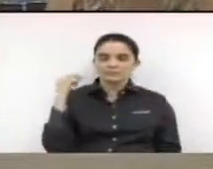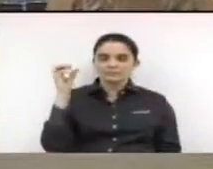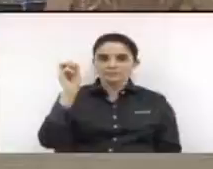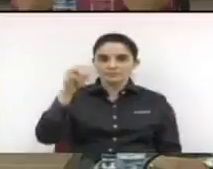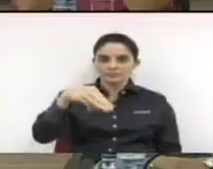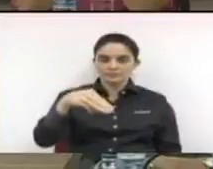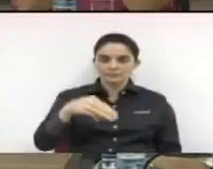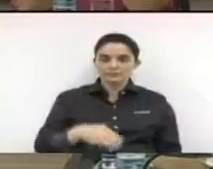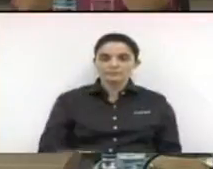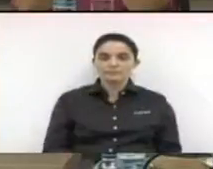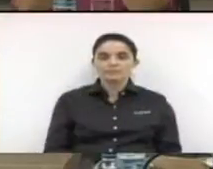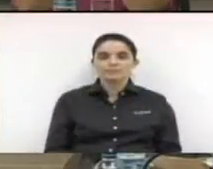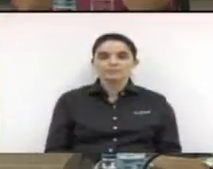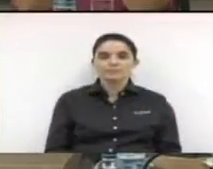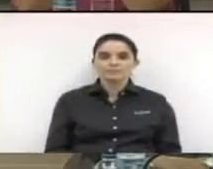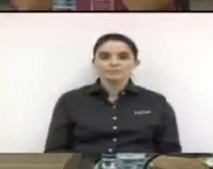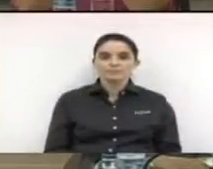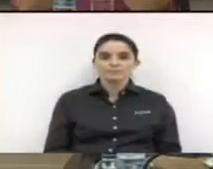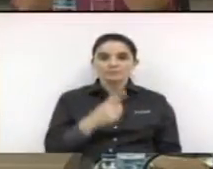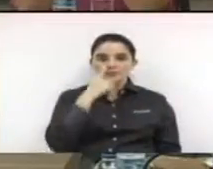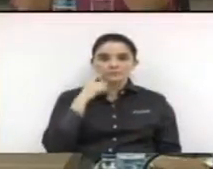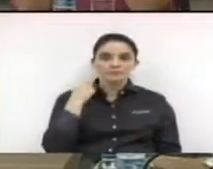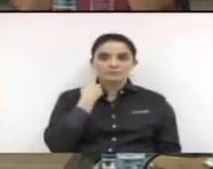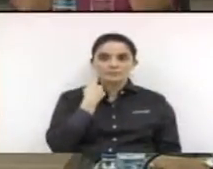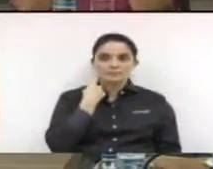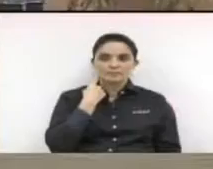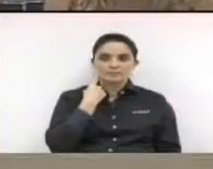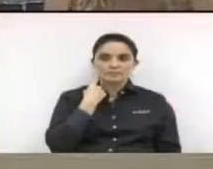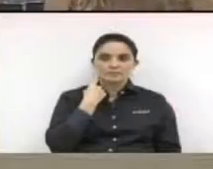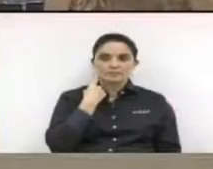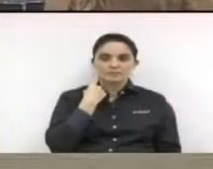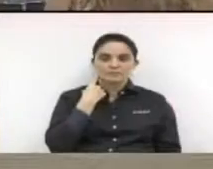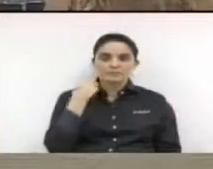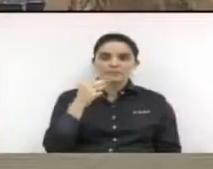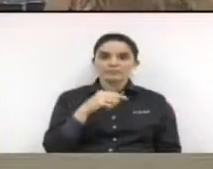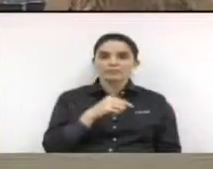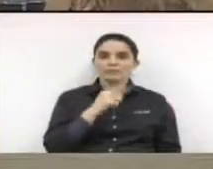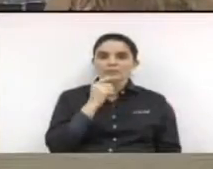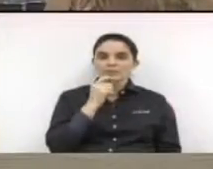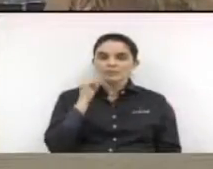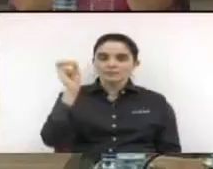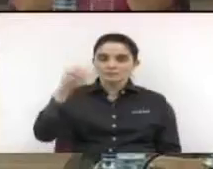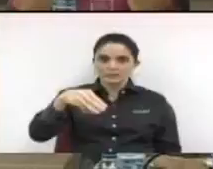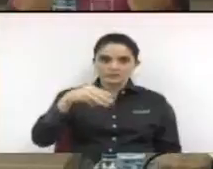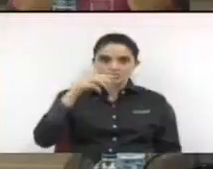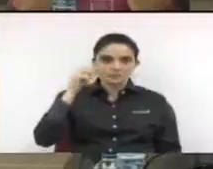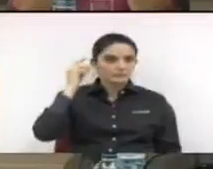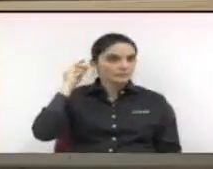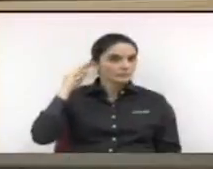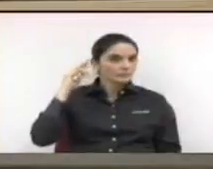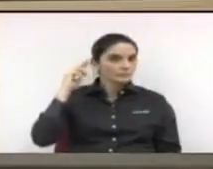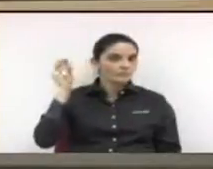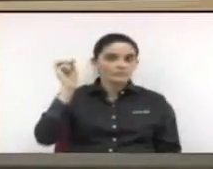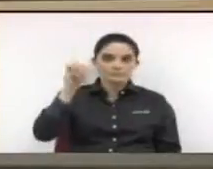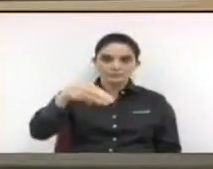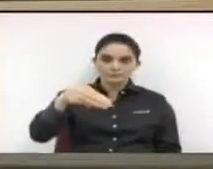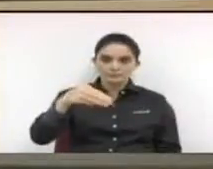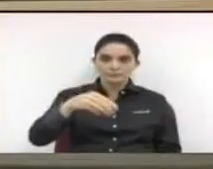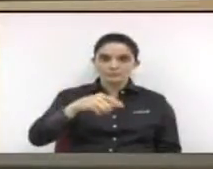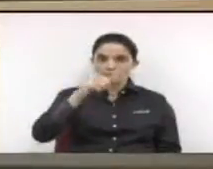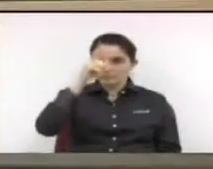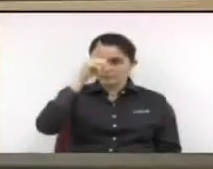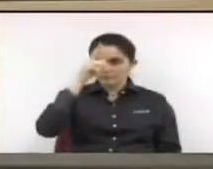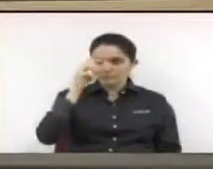gama de araújo silva da costa sim nilton santos raul nielsen sim ronei costa martin silva sim